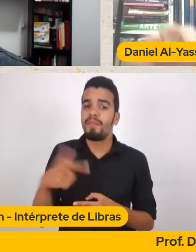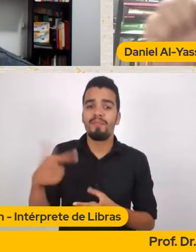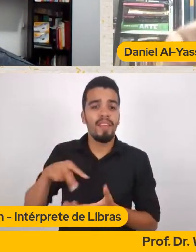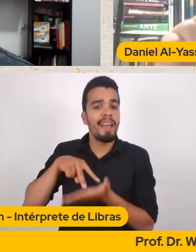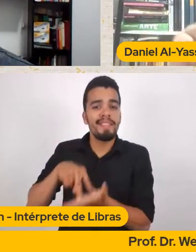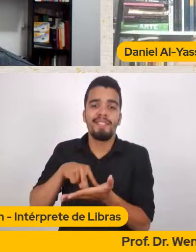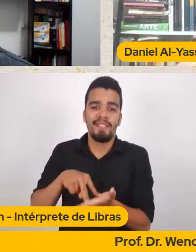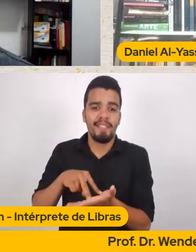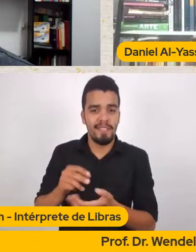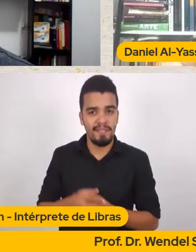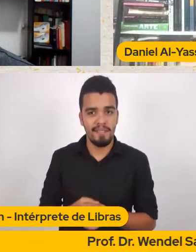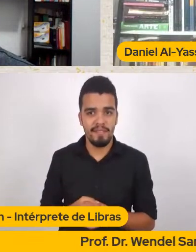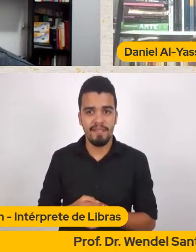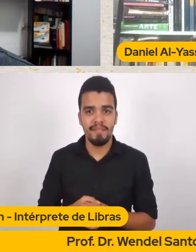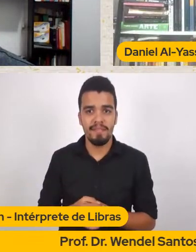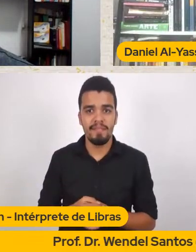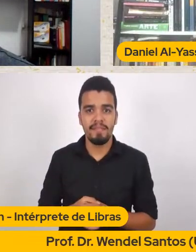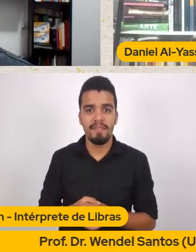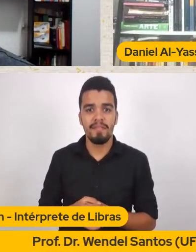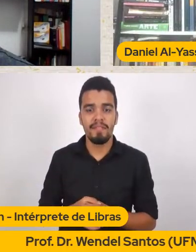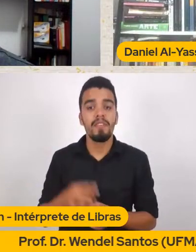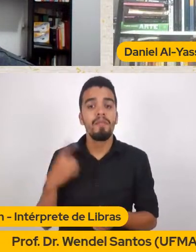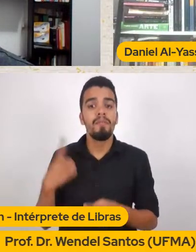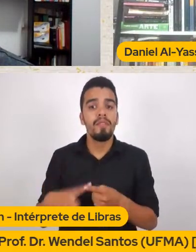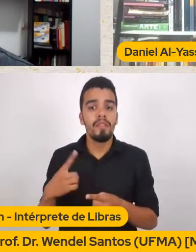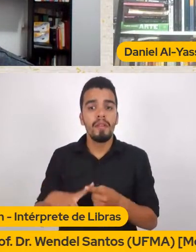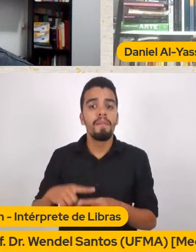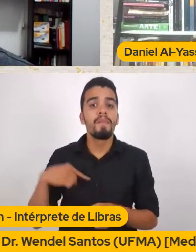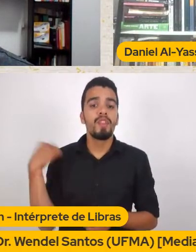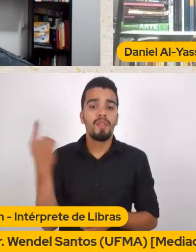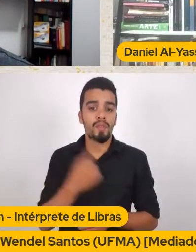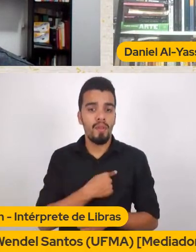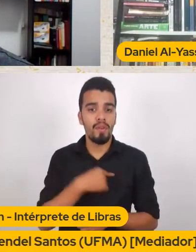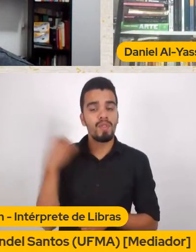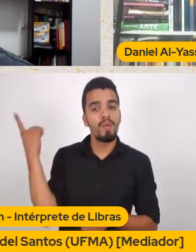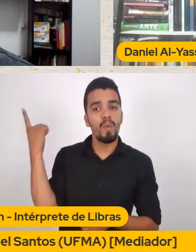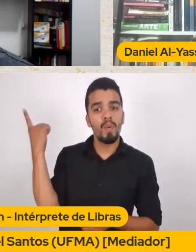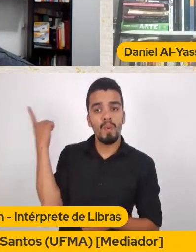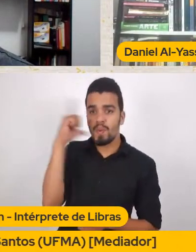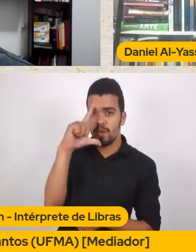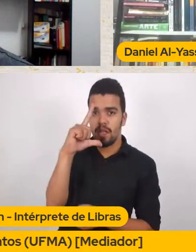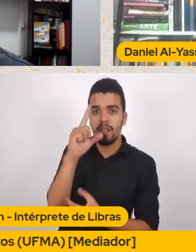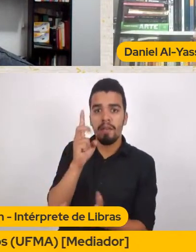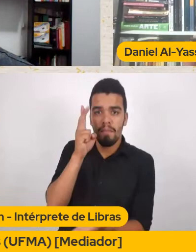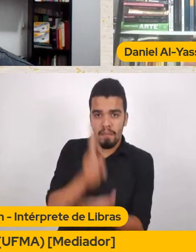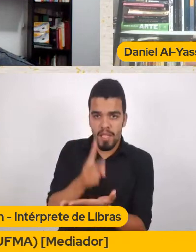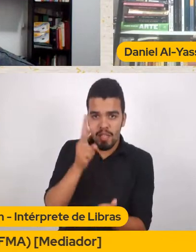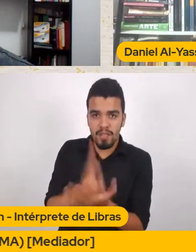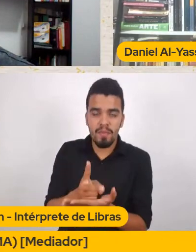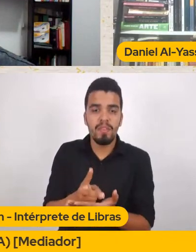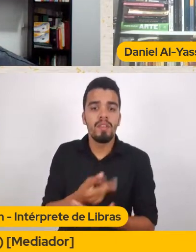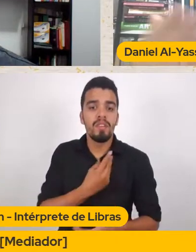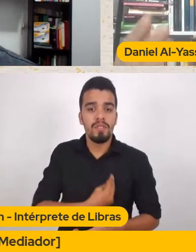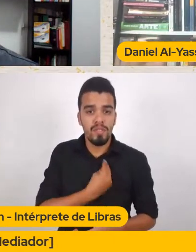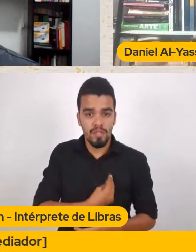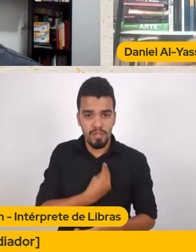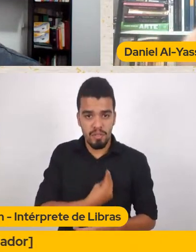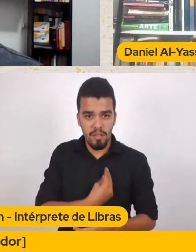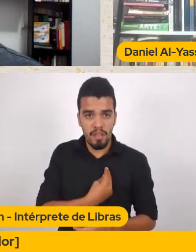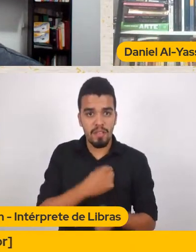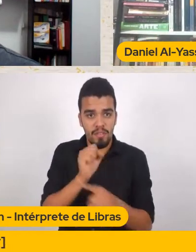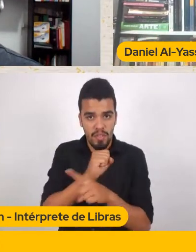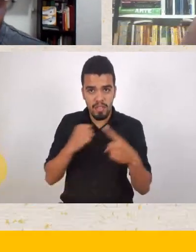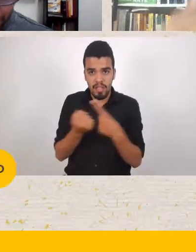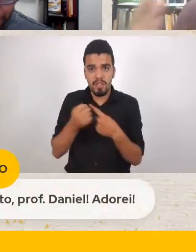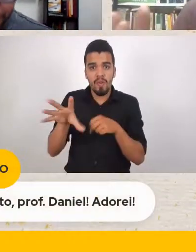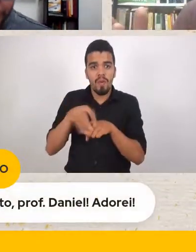quando Quando a gente consegue Operar o nosso estar no mundo A partir de conhecimento Ninguém nos para